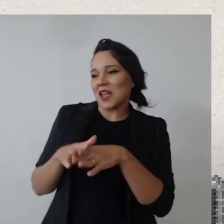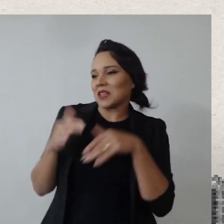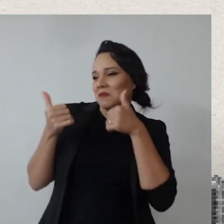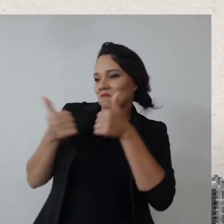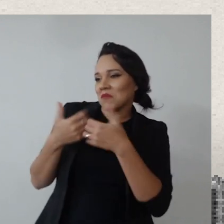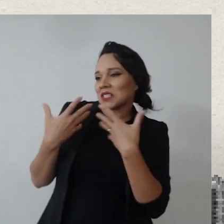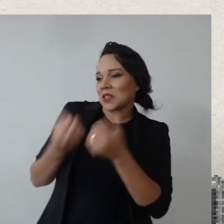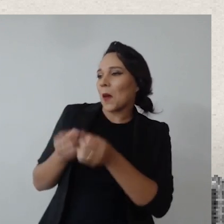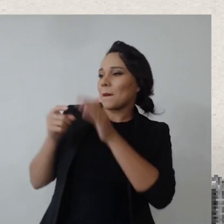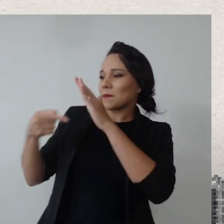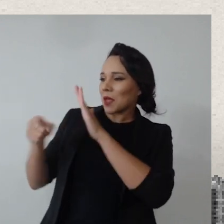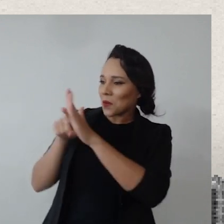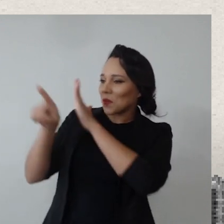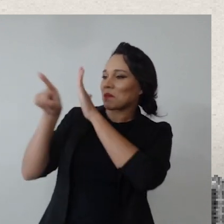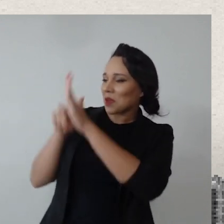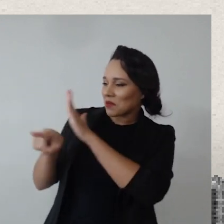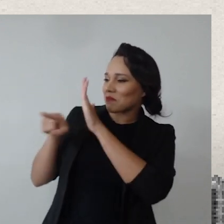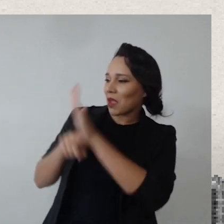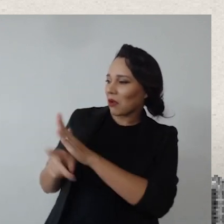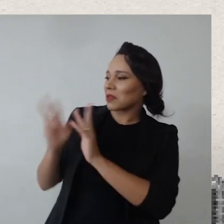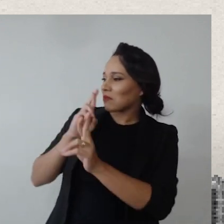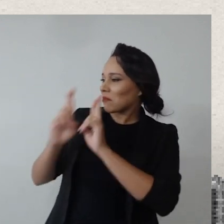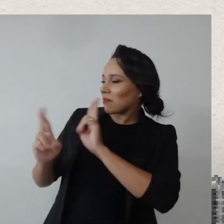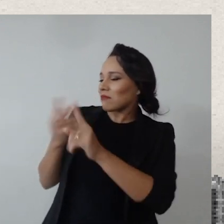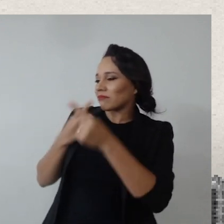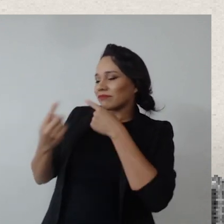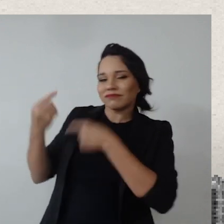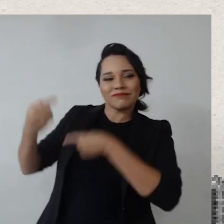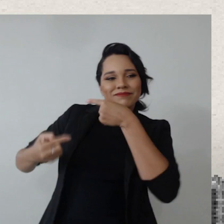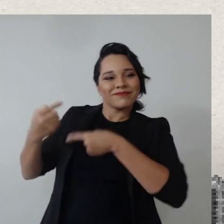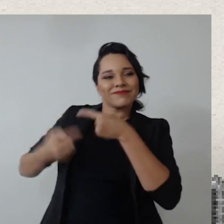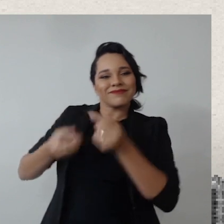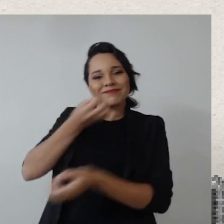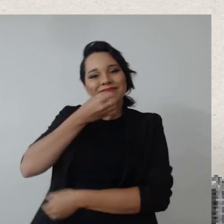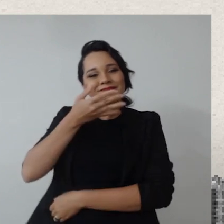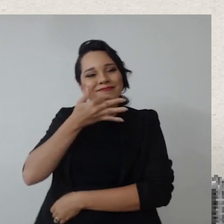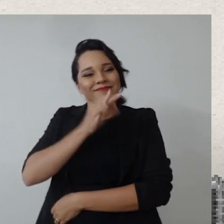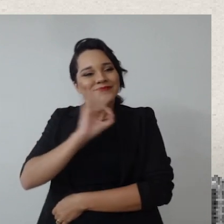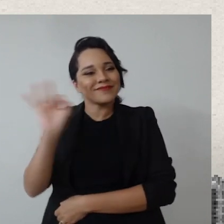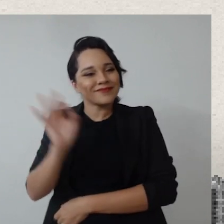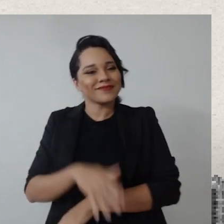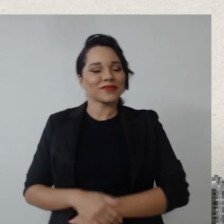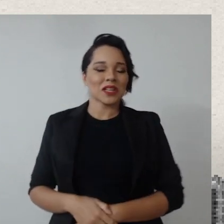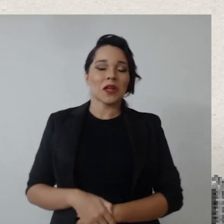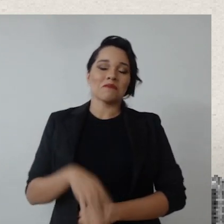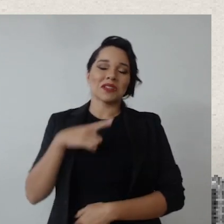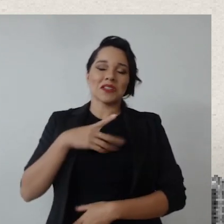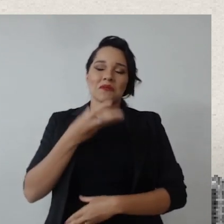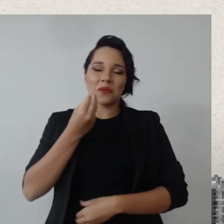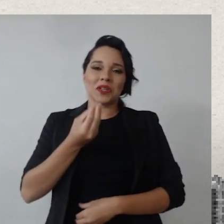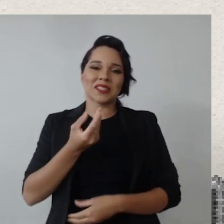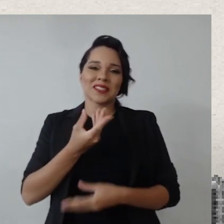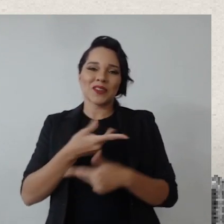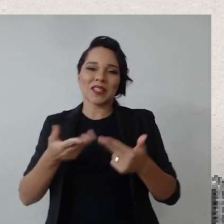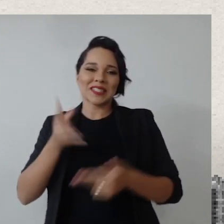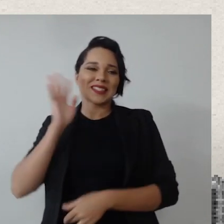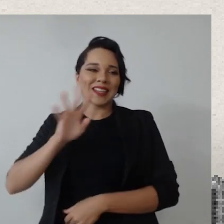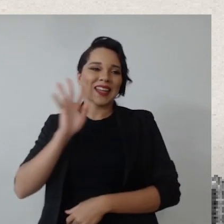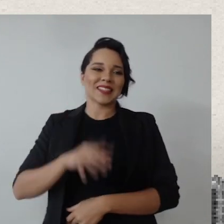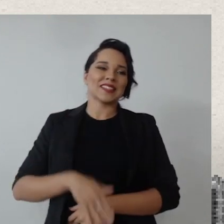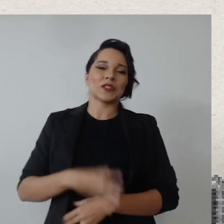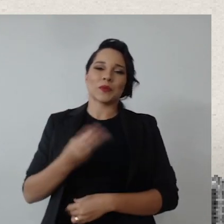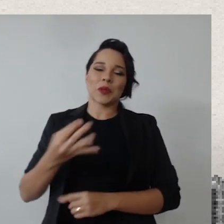trocou, foram muitas perguntas, né, o debate, ele foi, eu acredito que tenha sido cumprido aí com êxito, mas eu vi muitas intervenções bacanas, assim,